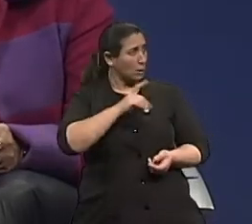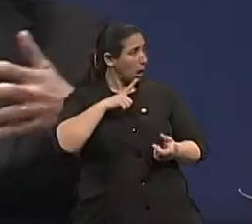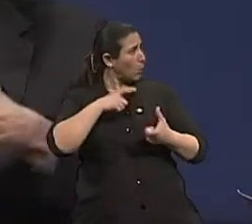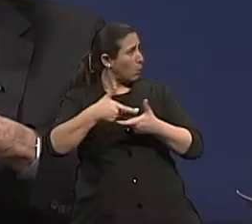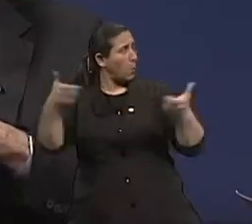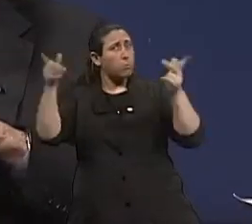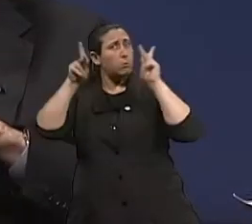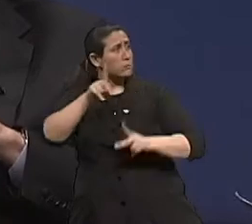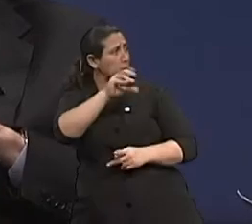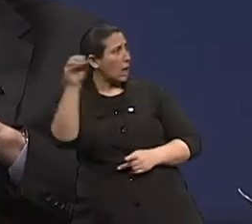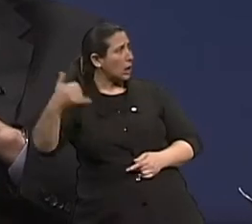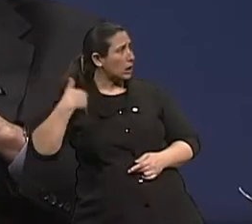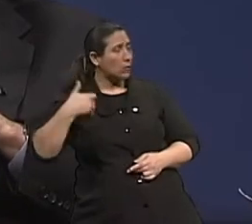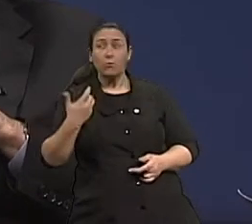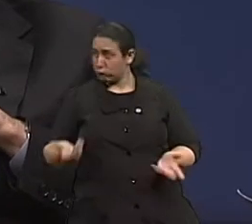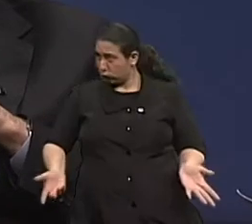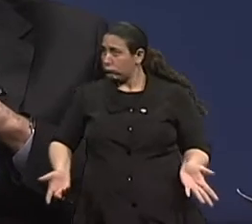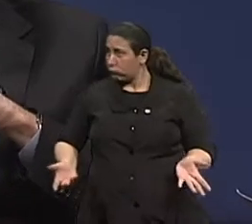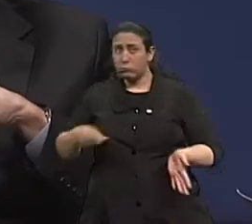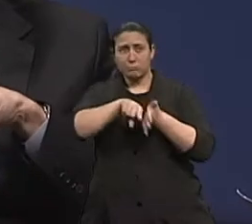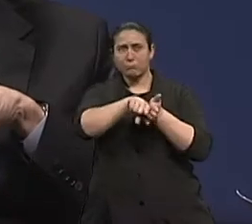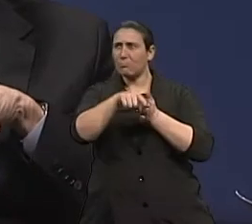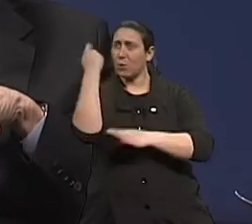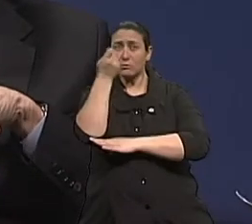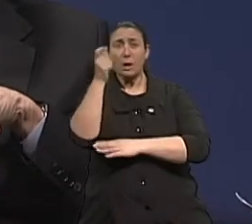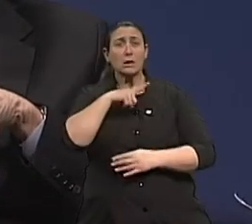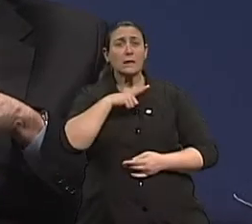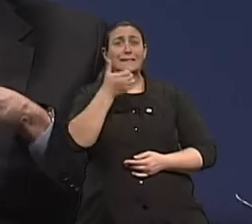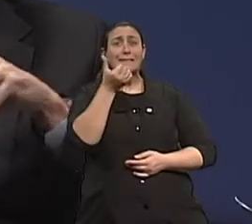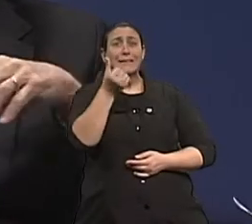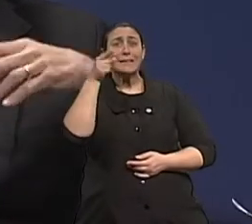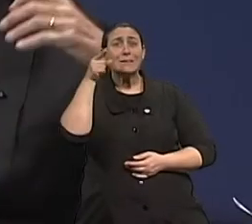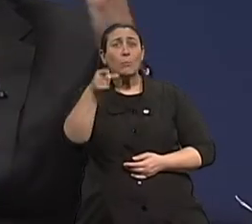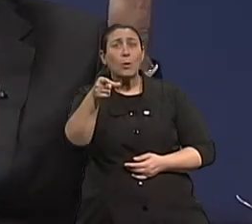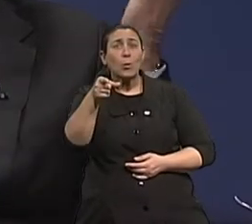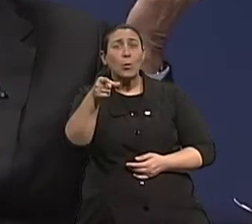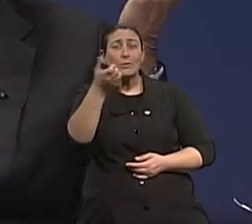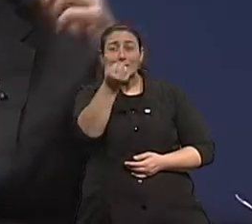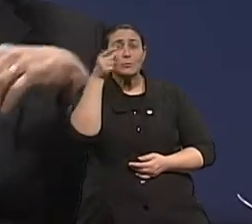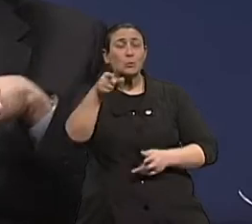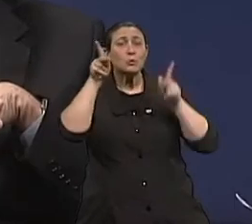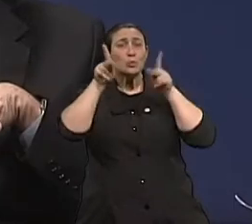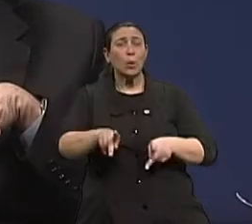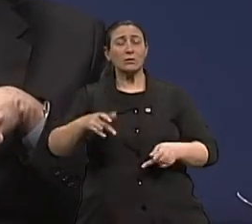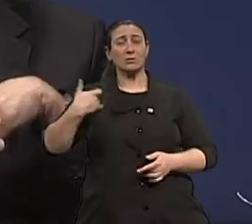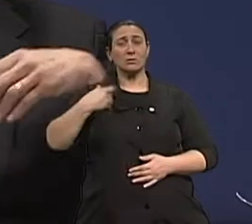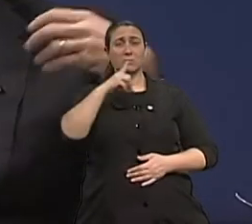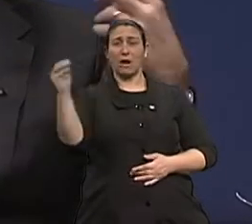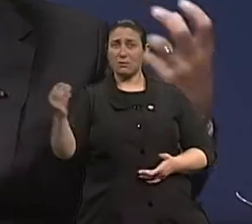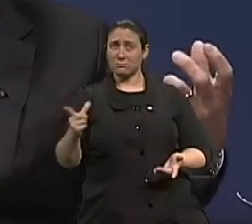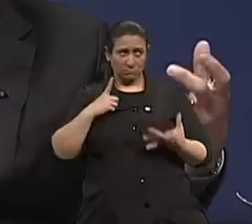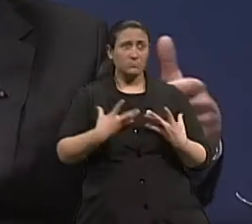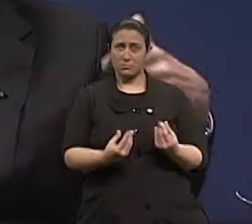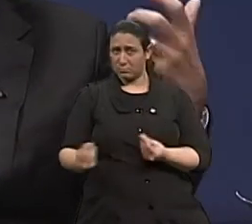Alegre, hein? Sim, no Rio Grande do Sul, no último censo, nós tínhamos 1.039 centenários. No Brasil, em todo, quase 25 mil centenários. Mas